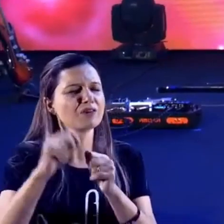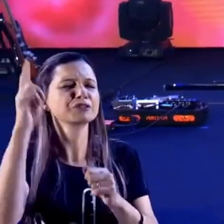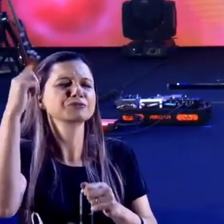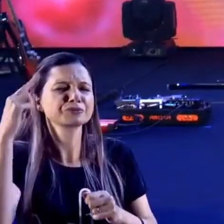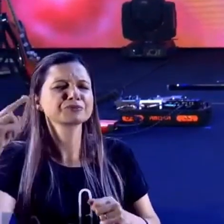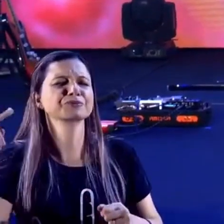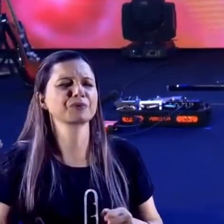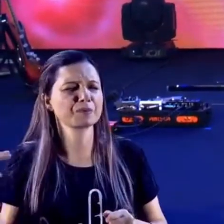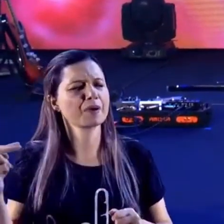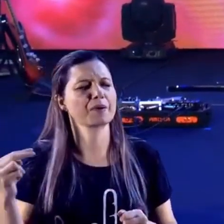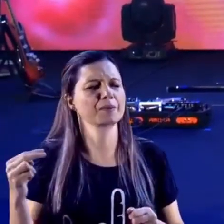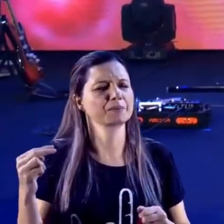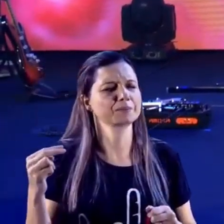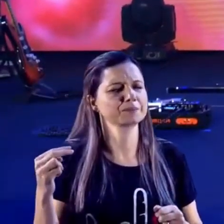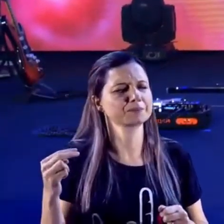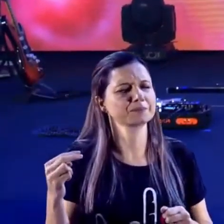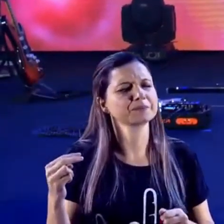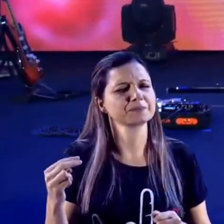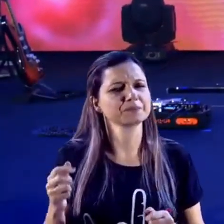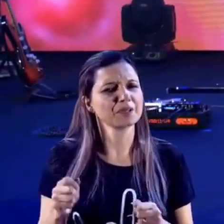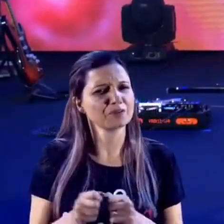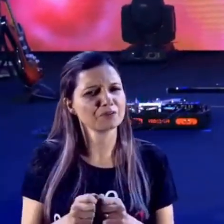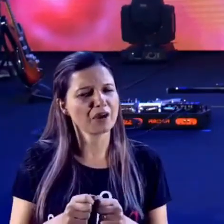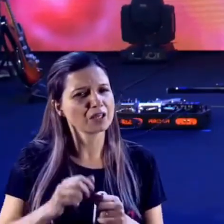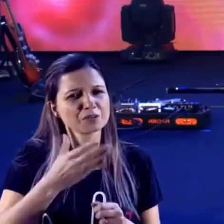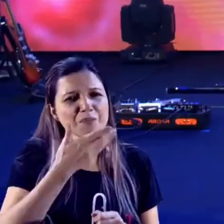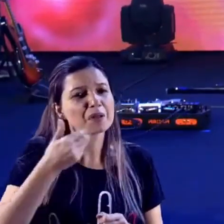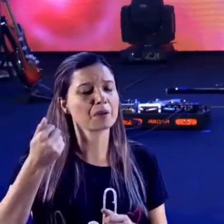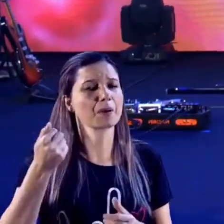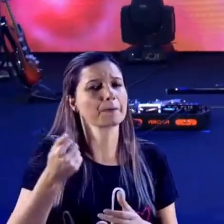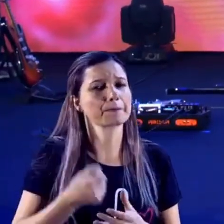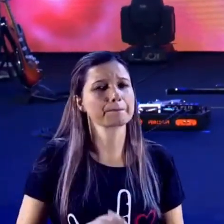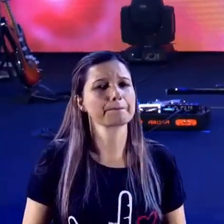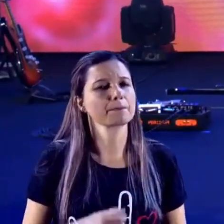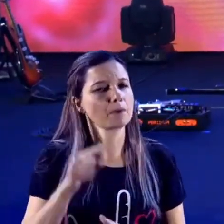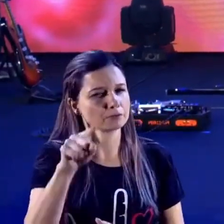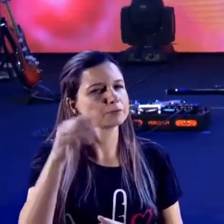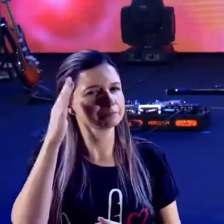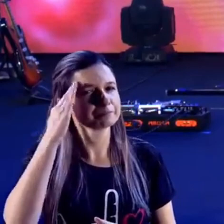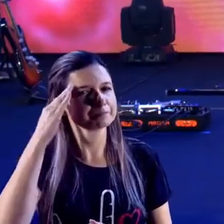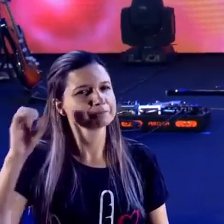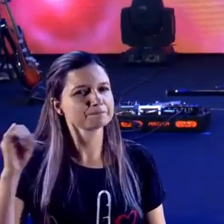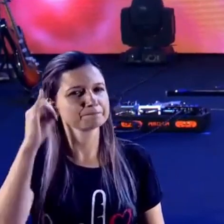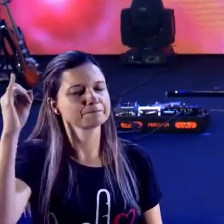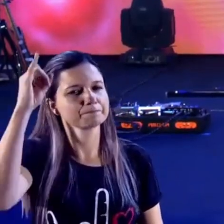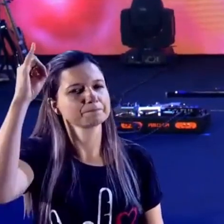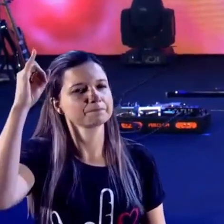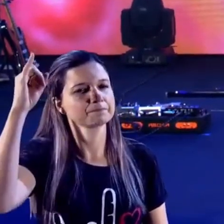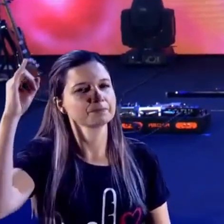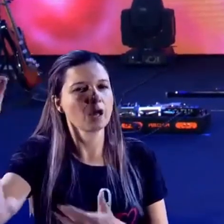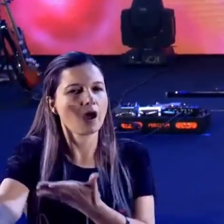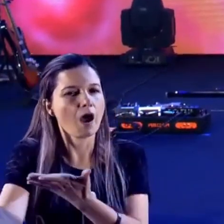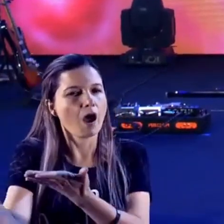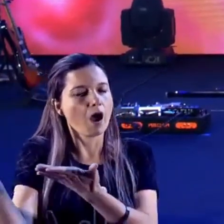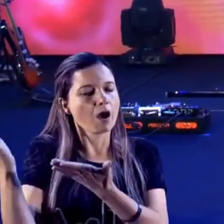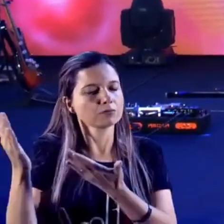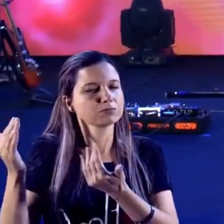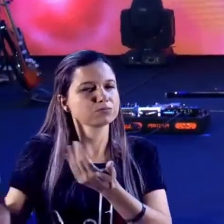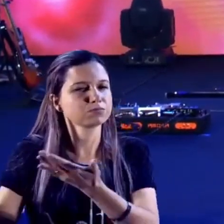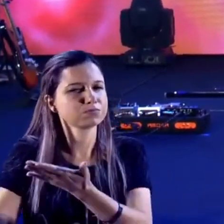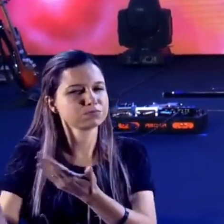Esse é o tipo de Deus que nós servimos. Mas, o mais importante, e chama a existência,